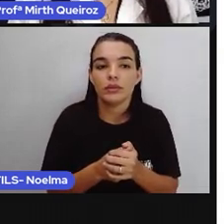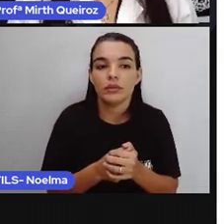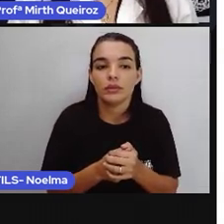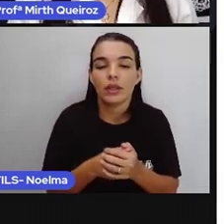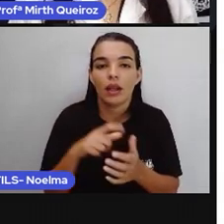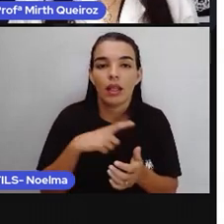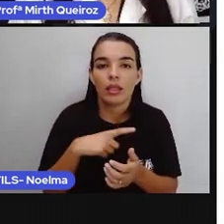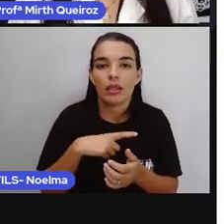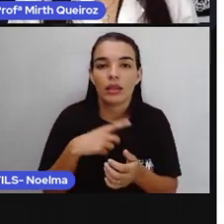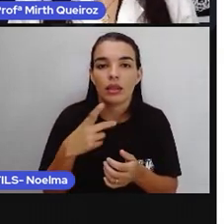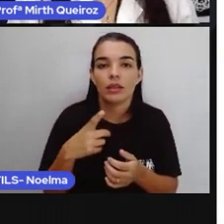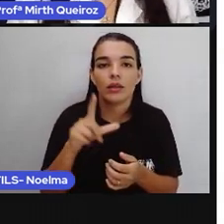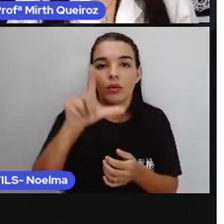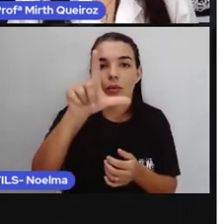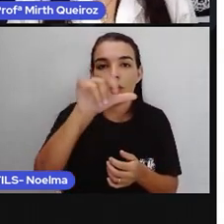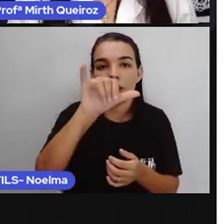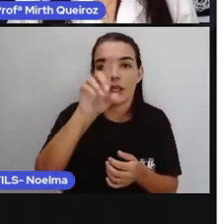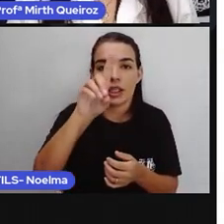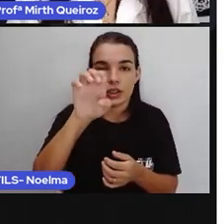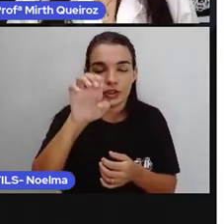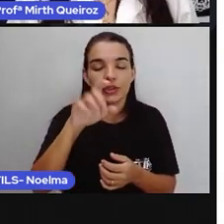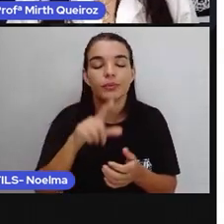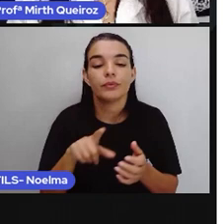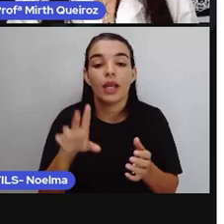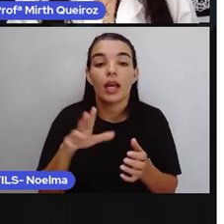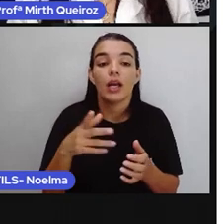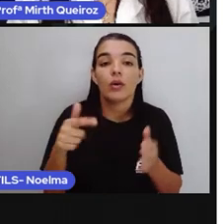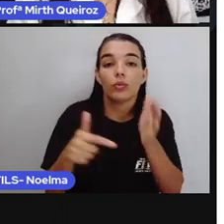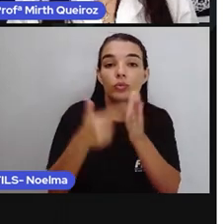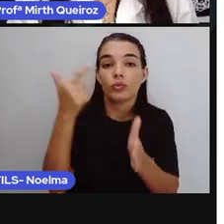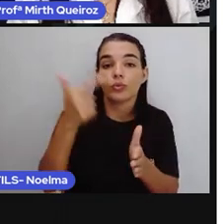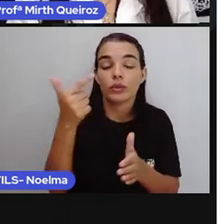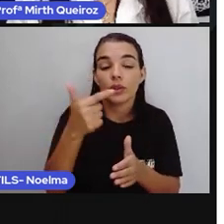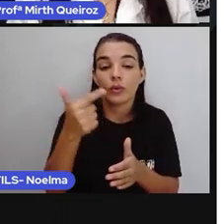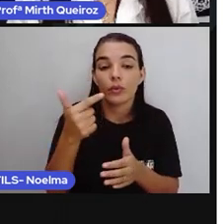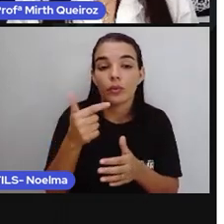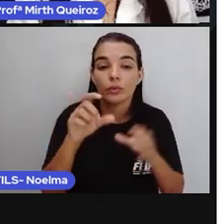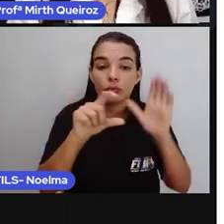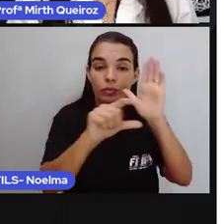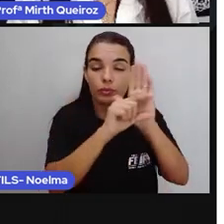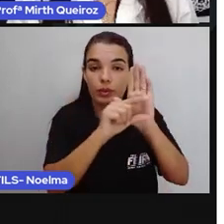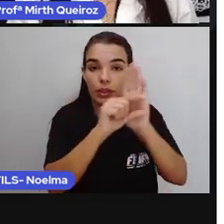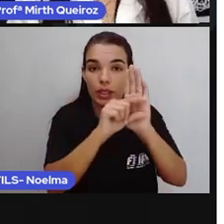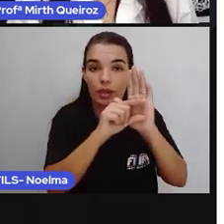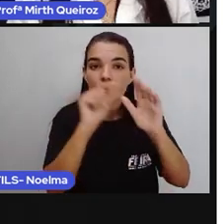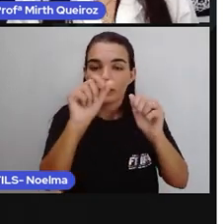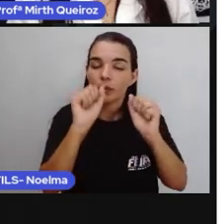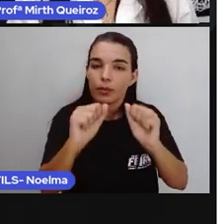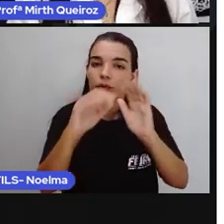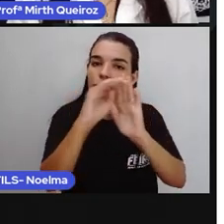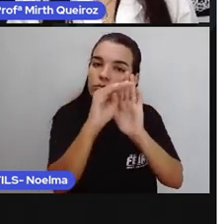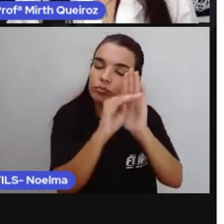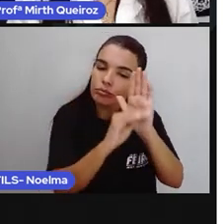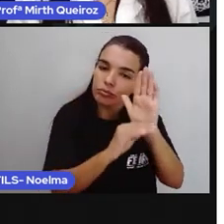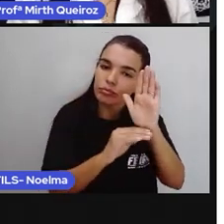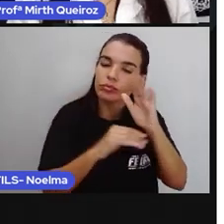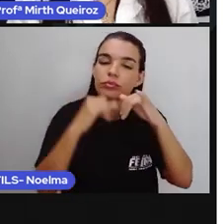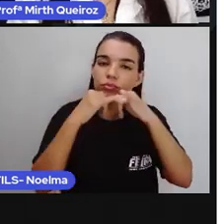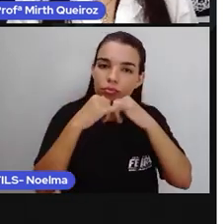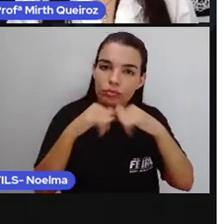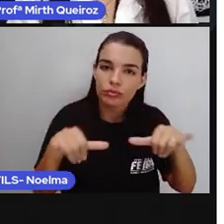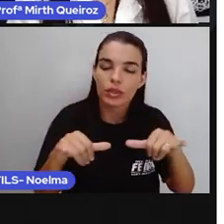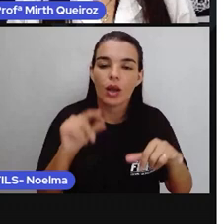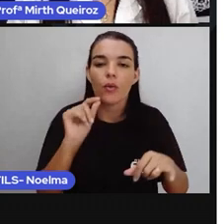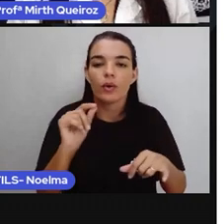caso A gente teria No midi Né No segundo parágrafo Desenvolva a sua notícia Aí a gente vai começar A ir dizendo